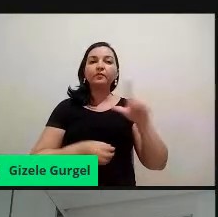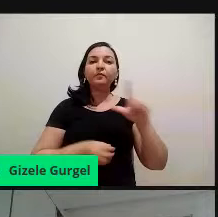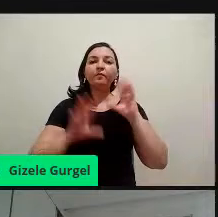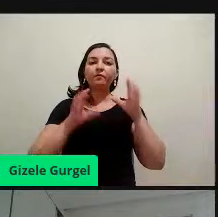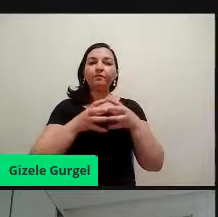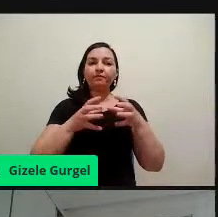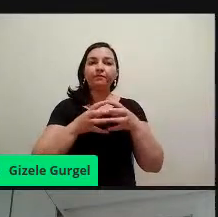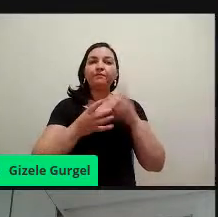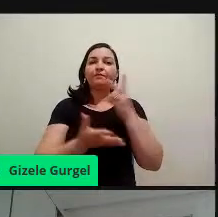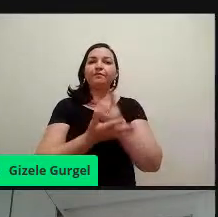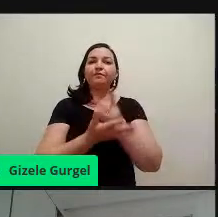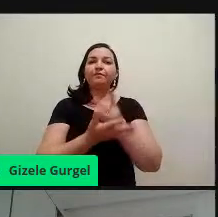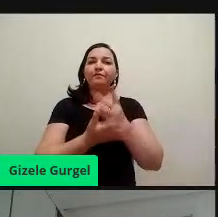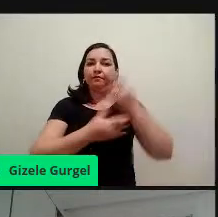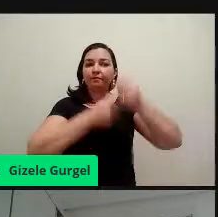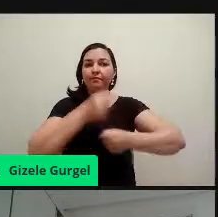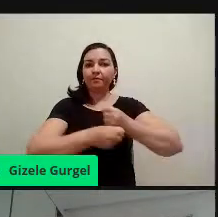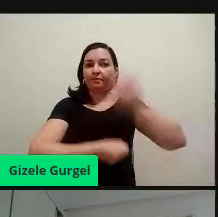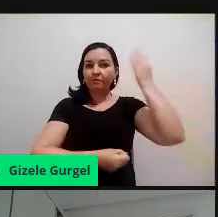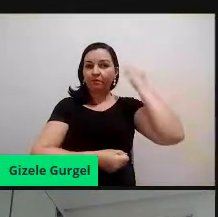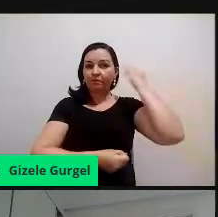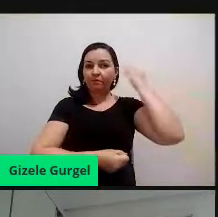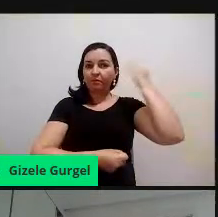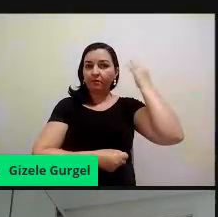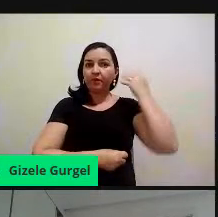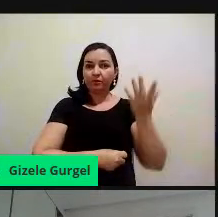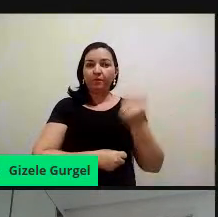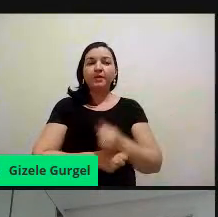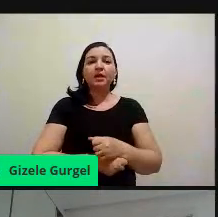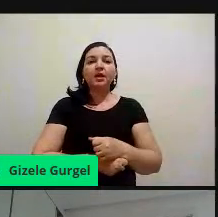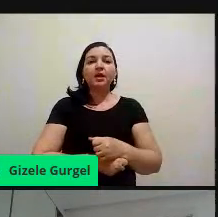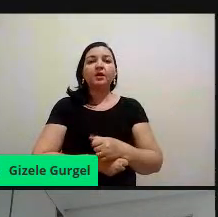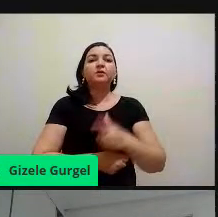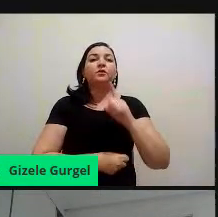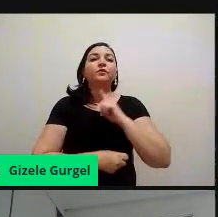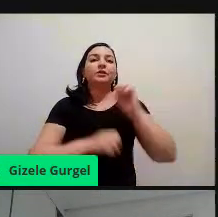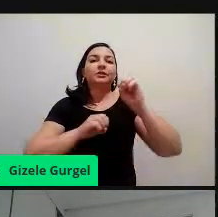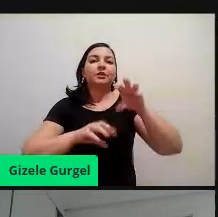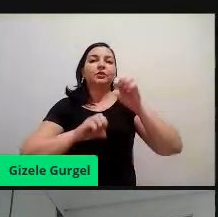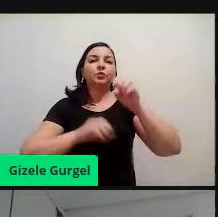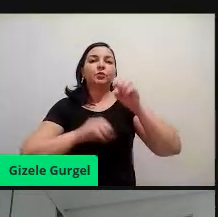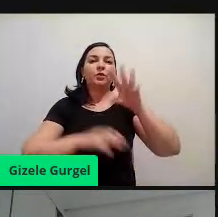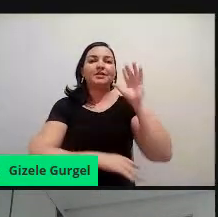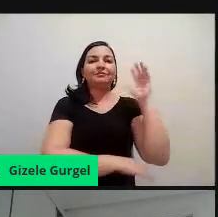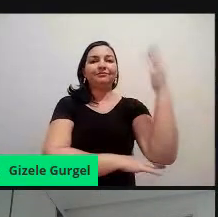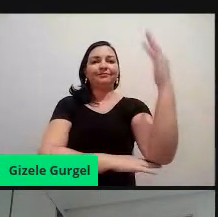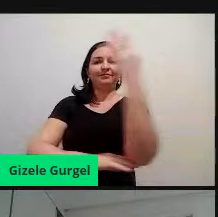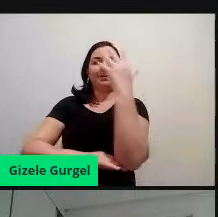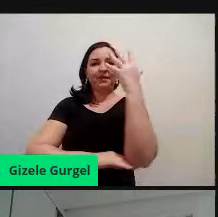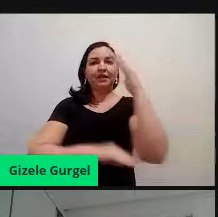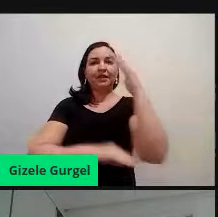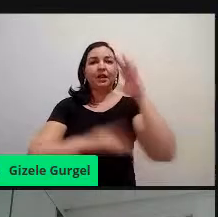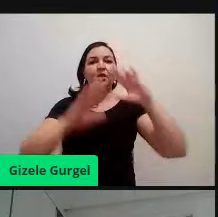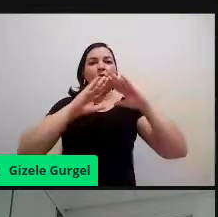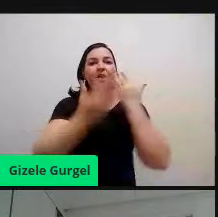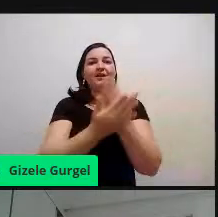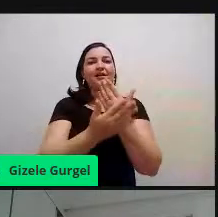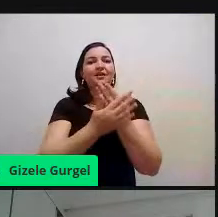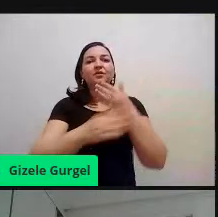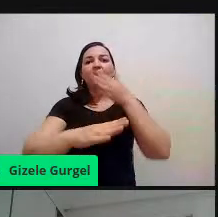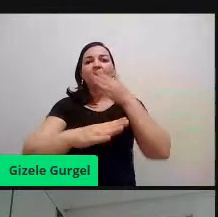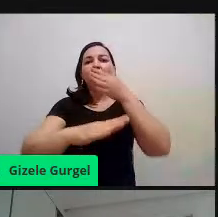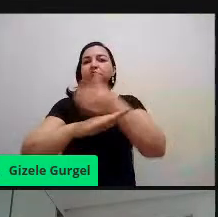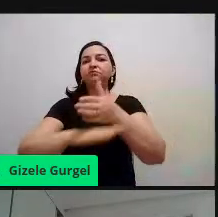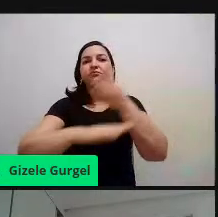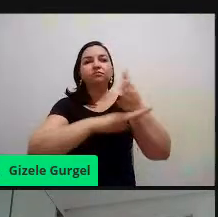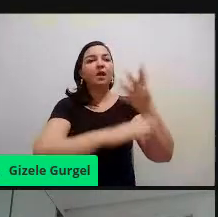muito no ano passado, foi essa, essa, essa parte da educação ambiental em escolas, né, então, desde os pequenininhos